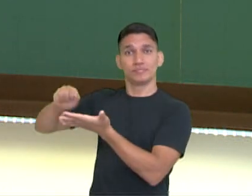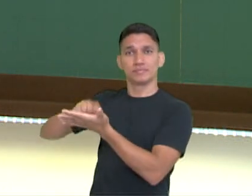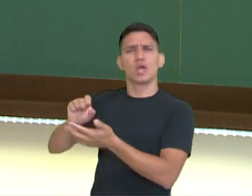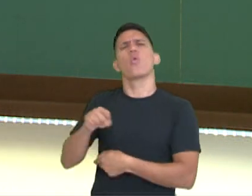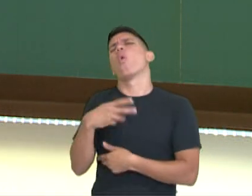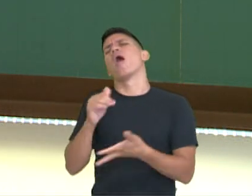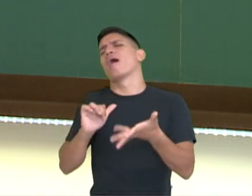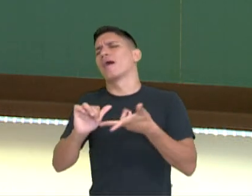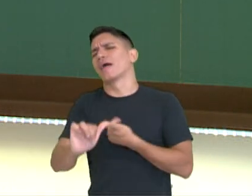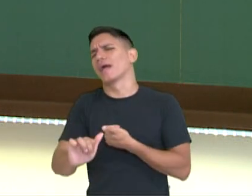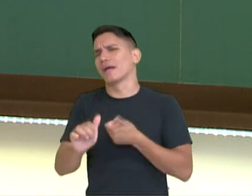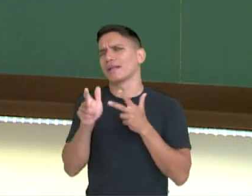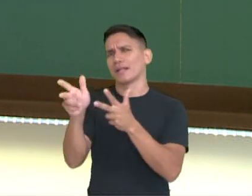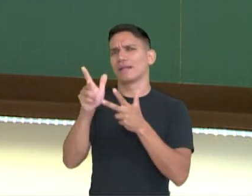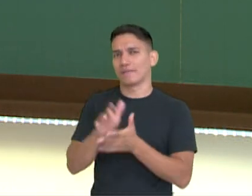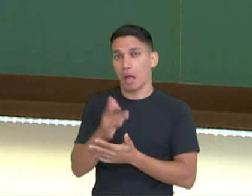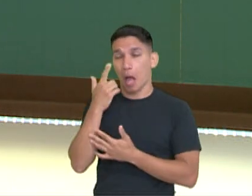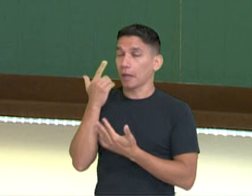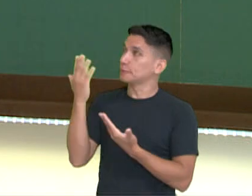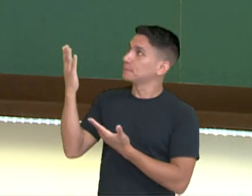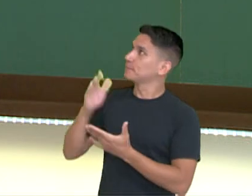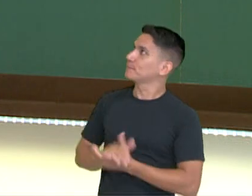os elementos de uma entrevista? Vamos aí?